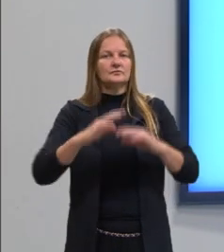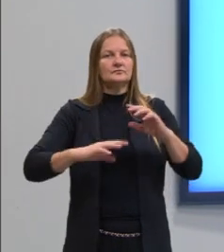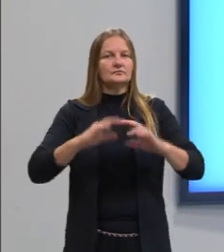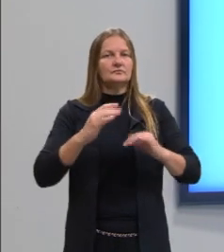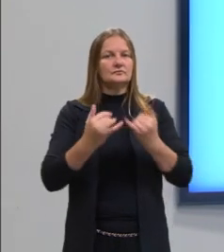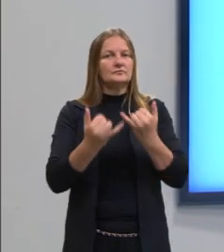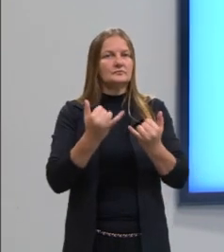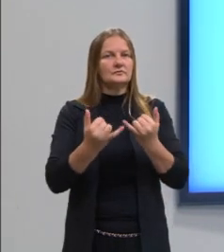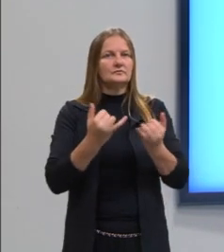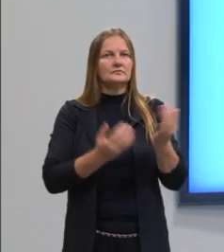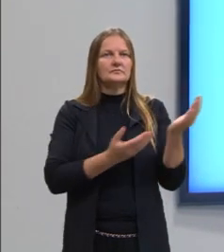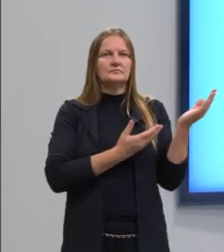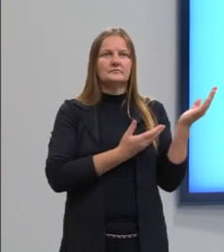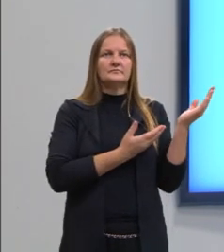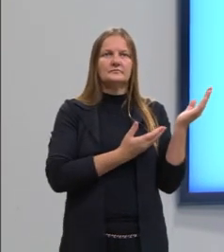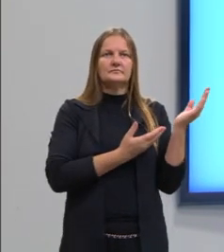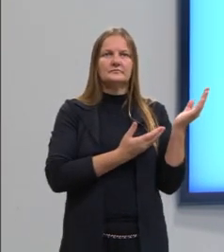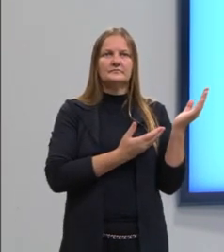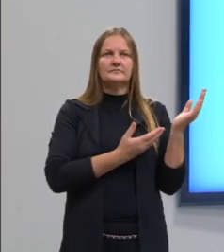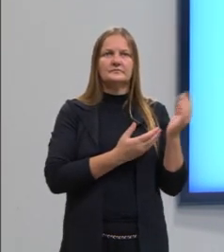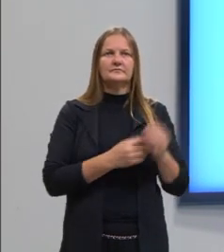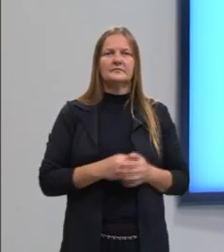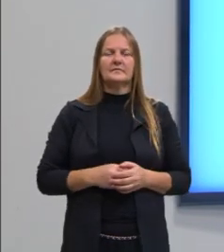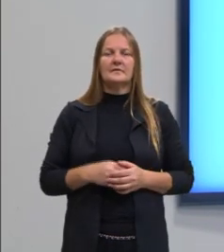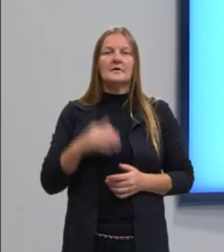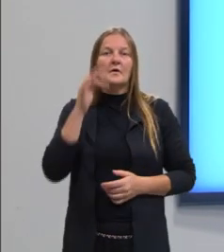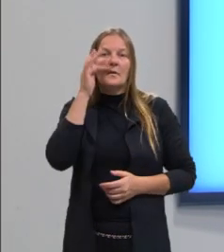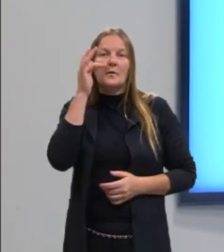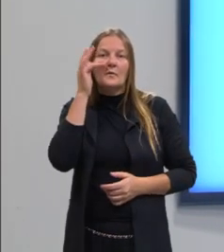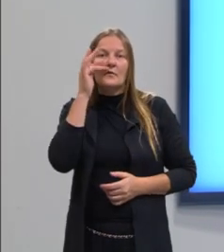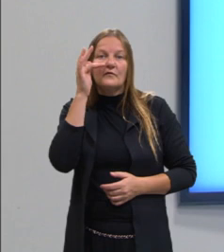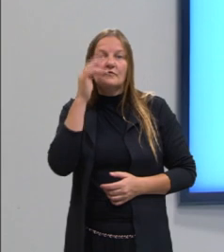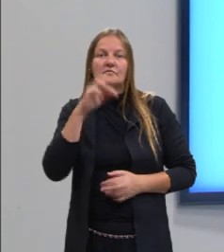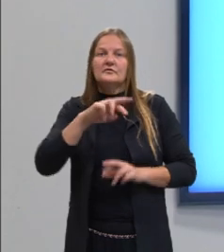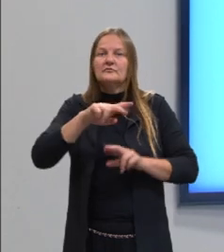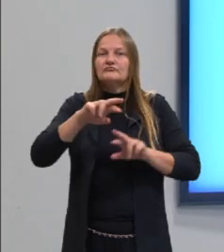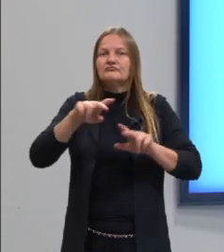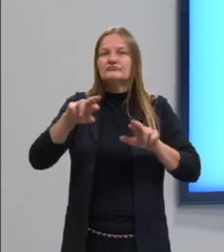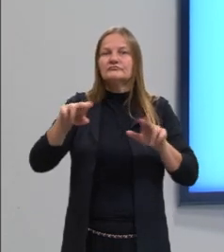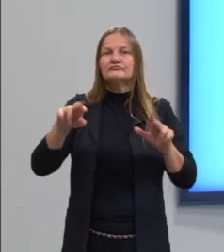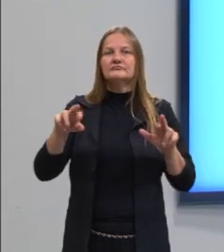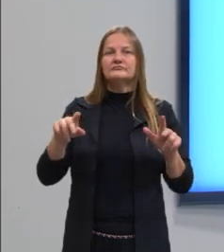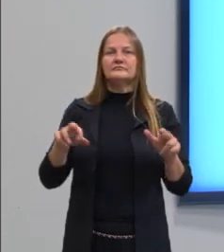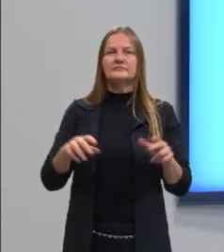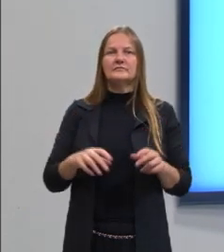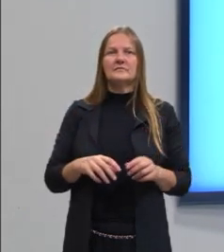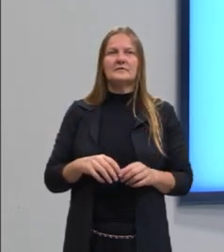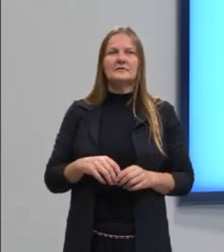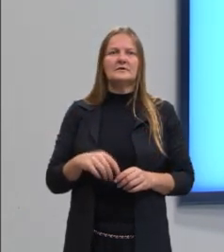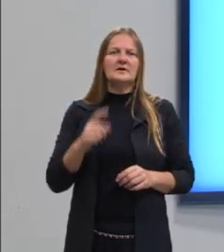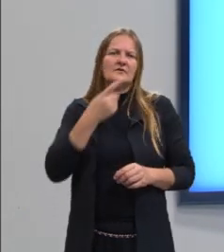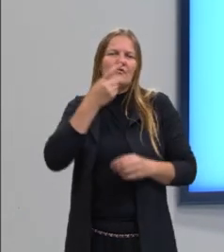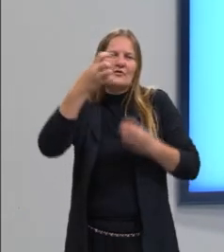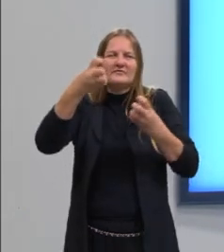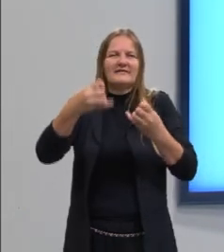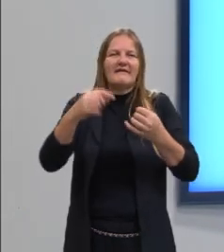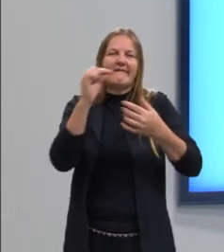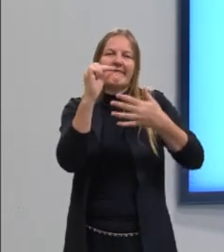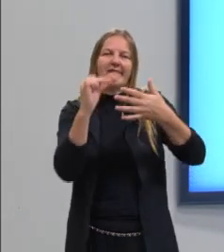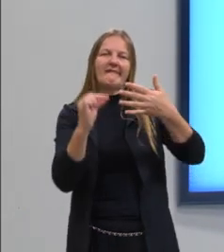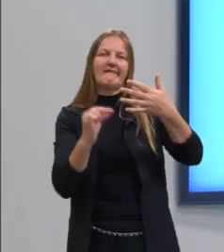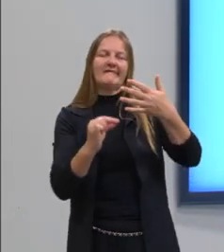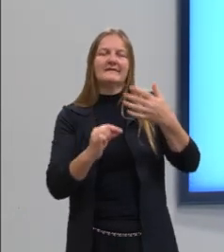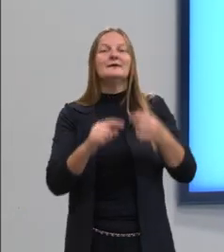aqui no próximo exemplo, nós temos um conjunto de frutas. Aqui temos algumas frutas, não vou especificar quais são elas, mas é a ideia que